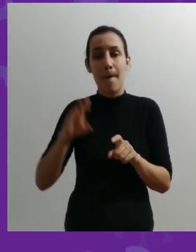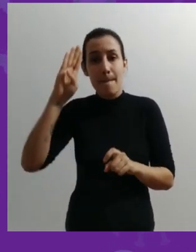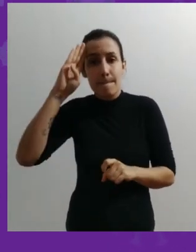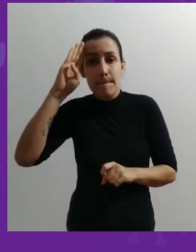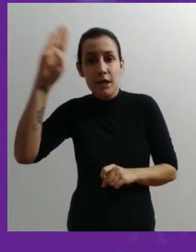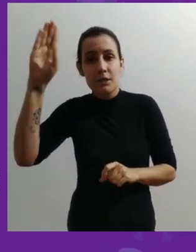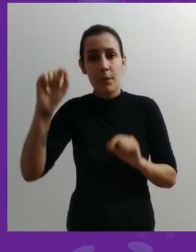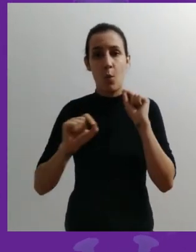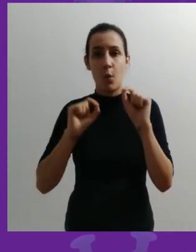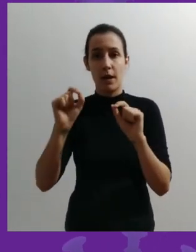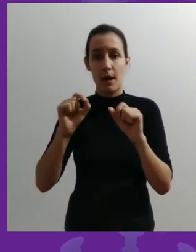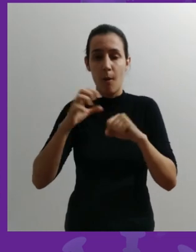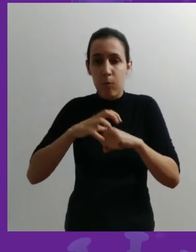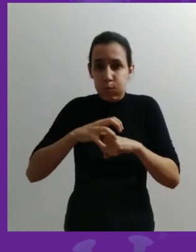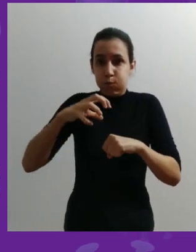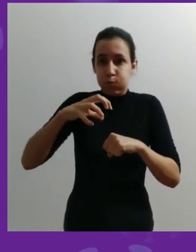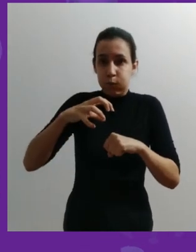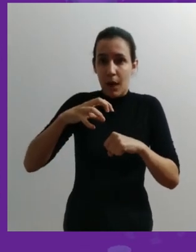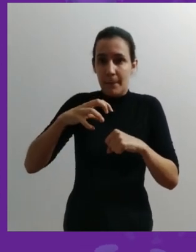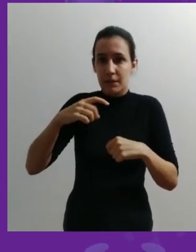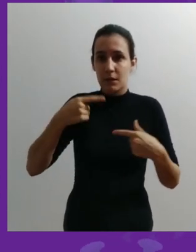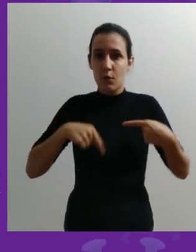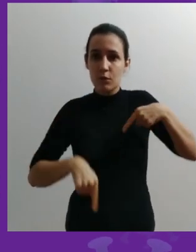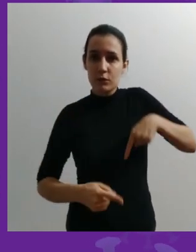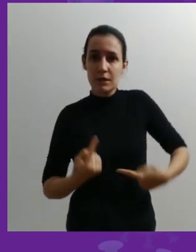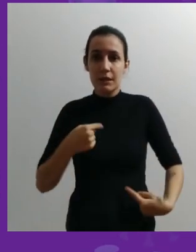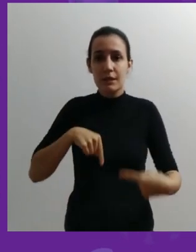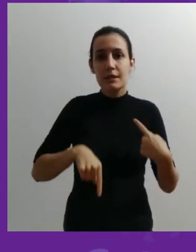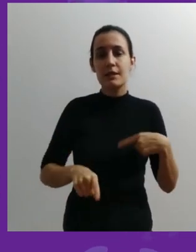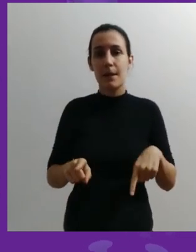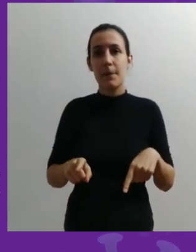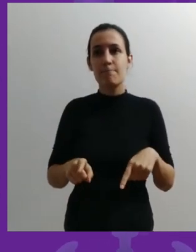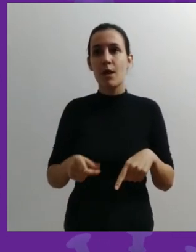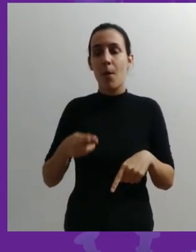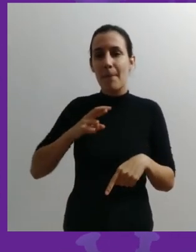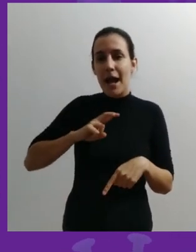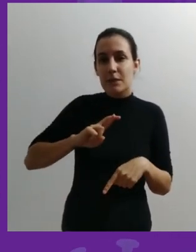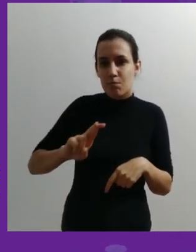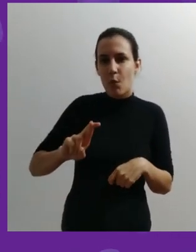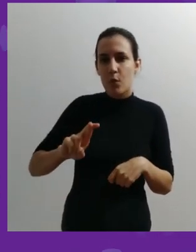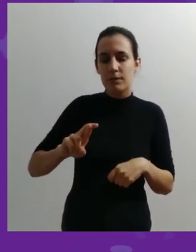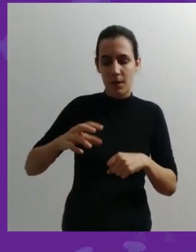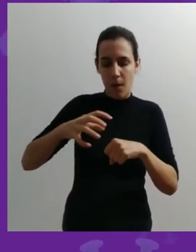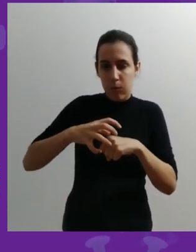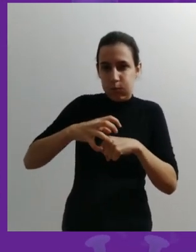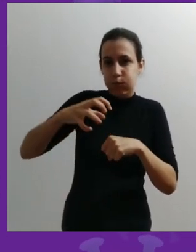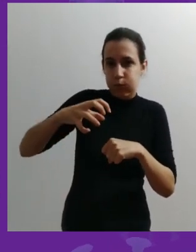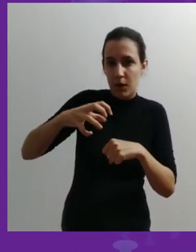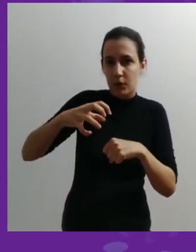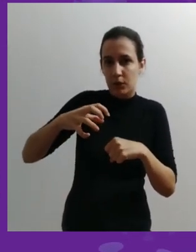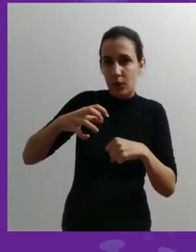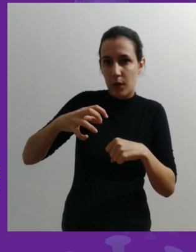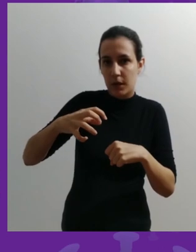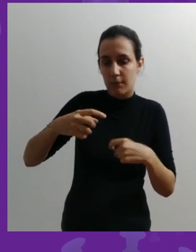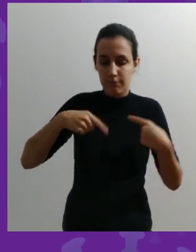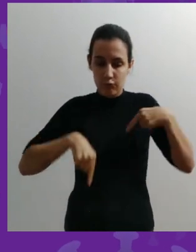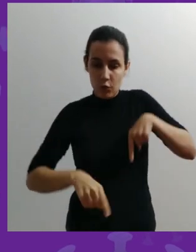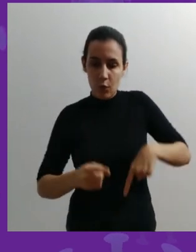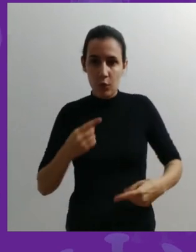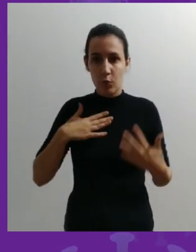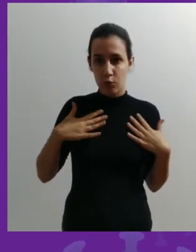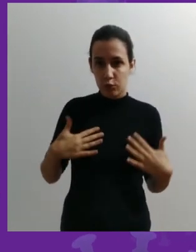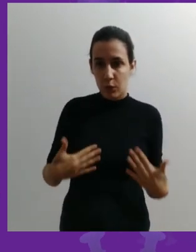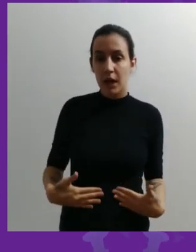principalmente uma inflamação sistêmica. Ela provoca uma resposta inflamatória no organismo e alguns